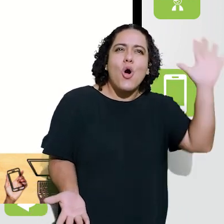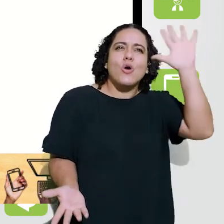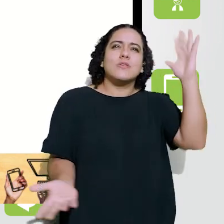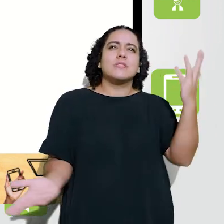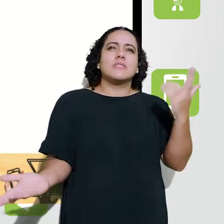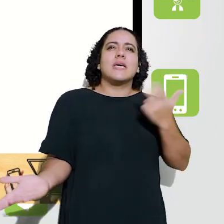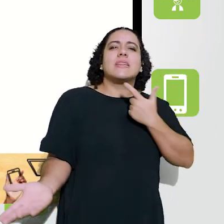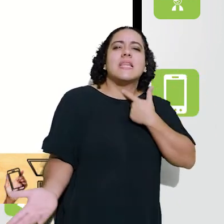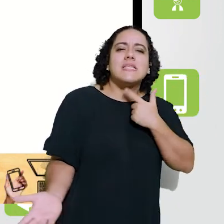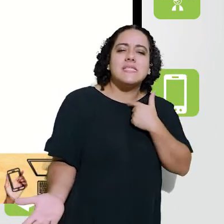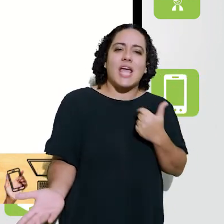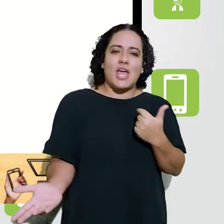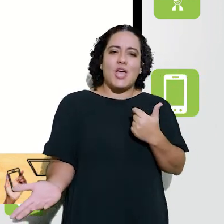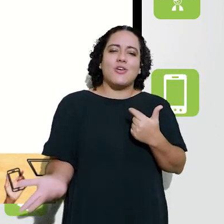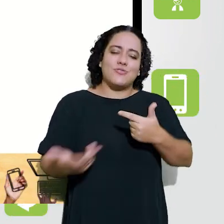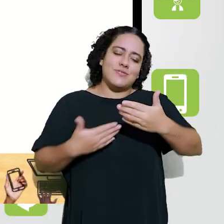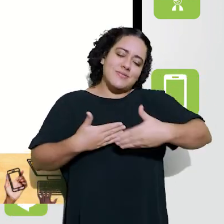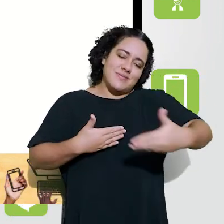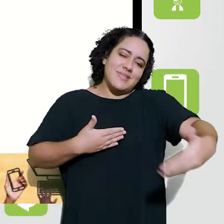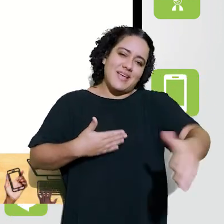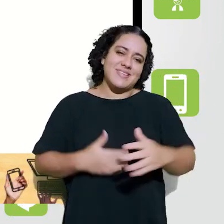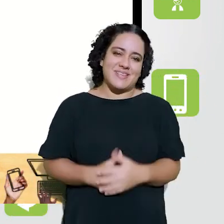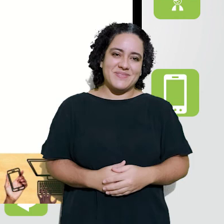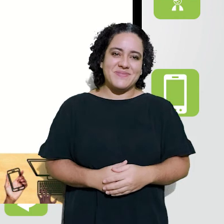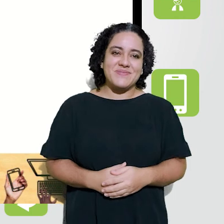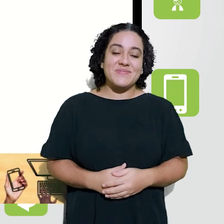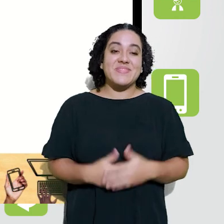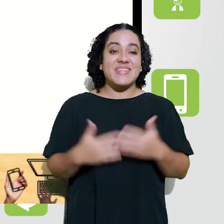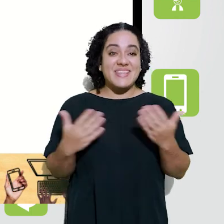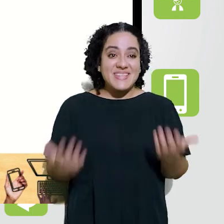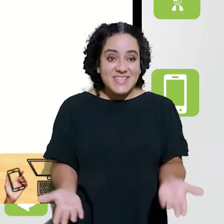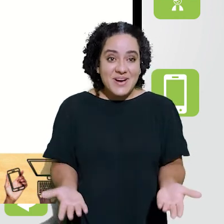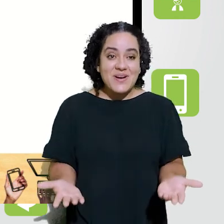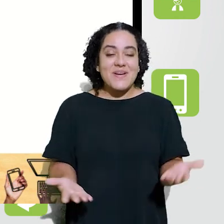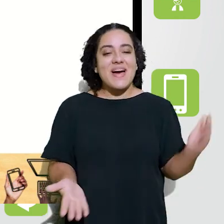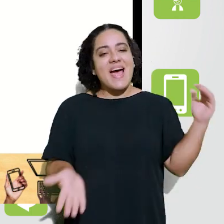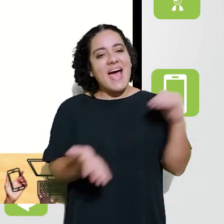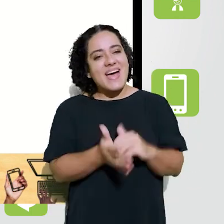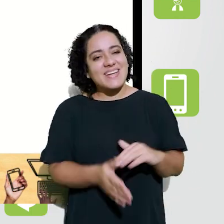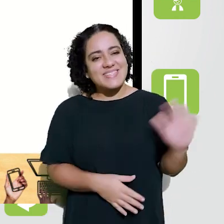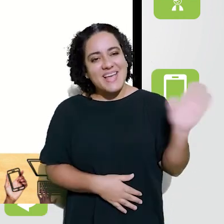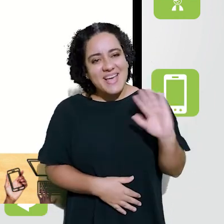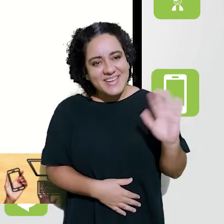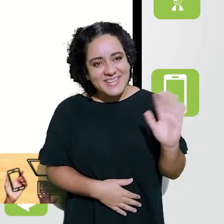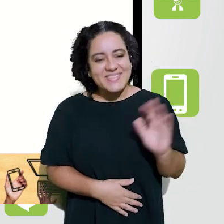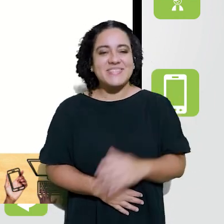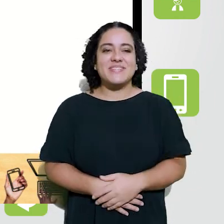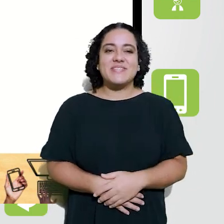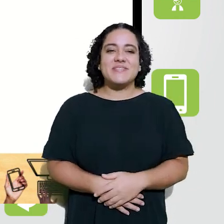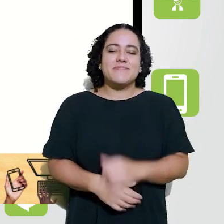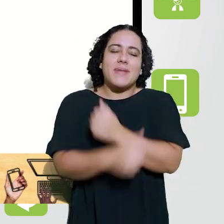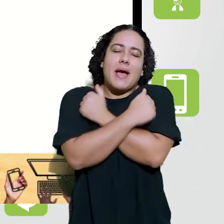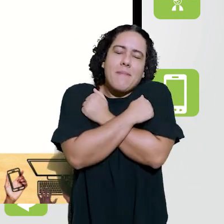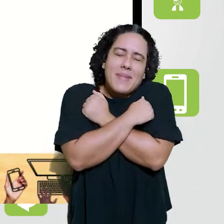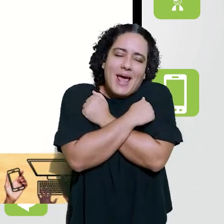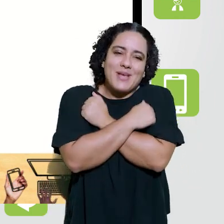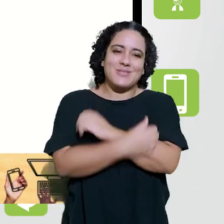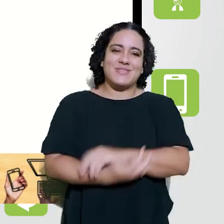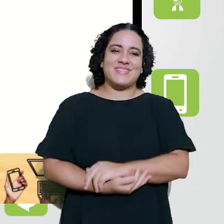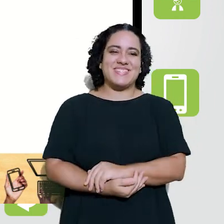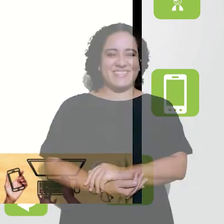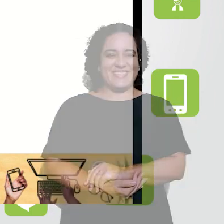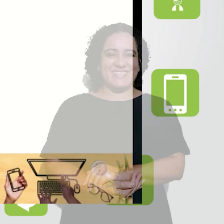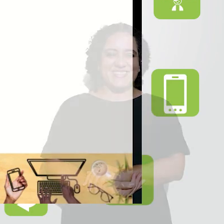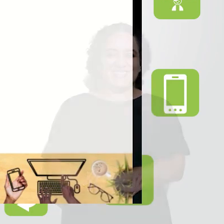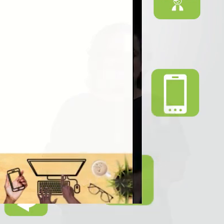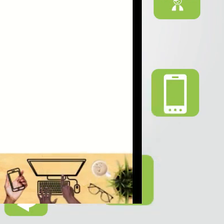de sonhos, de desejos e assim por diante. Pessoal, até a